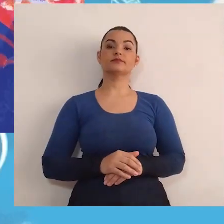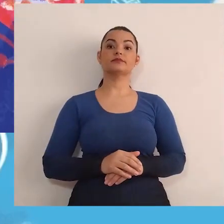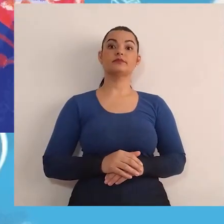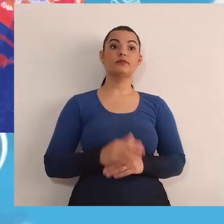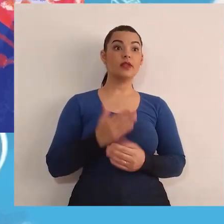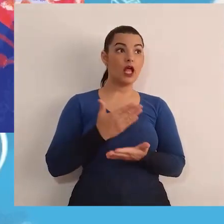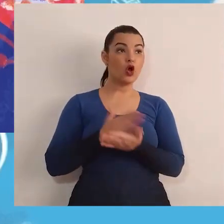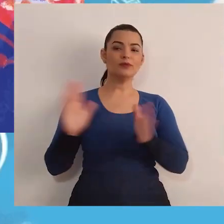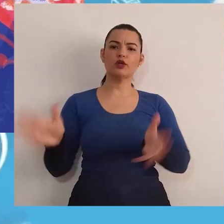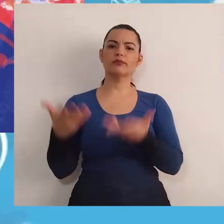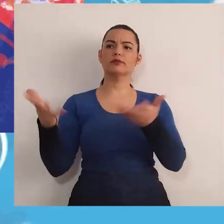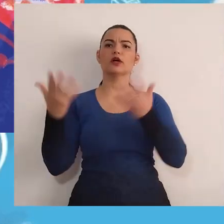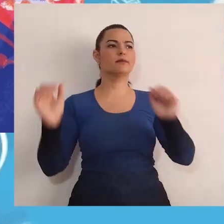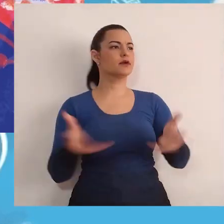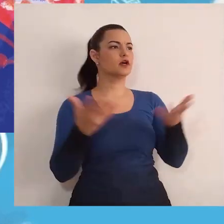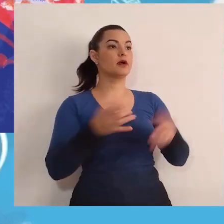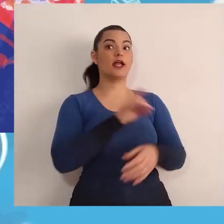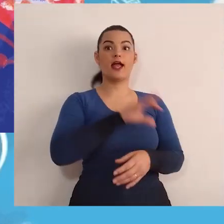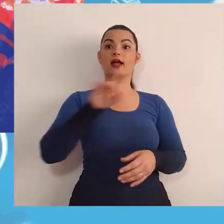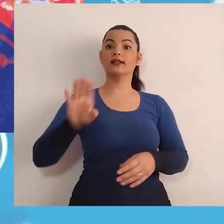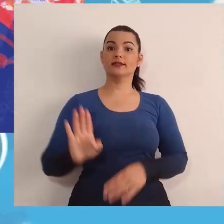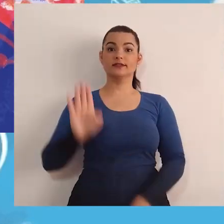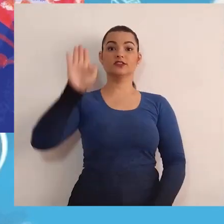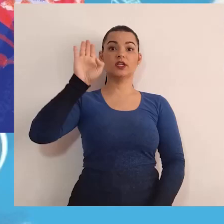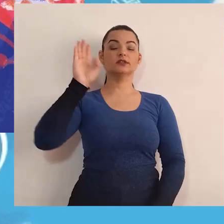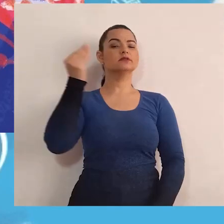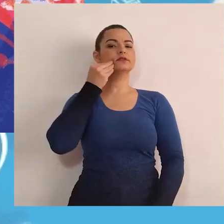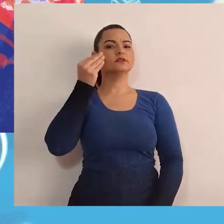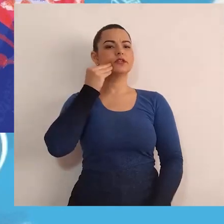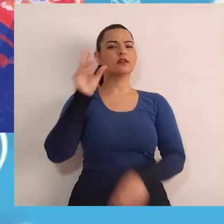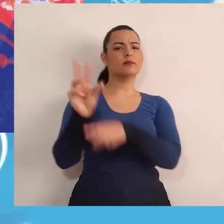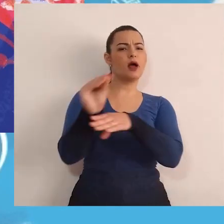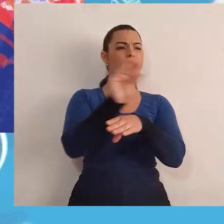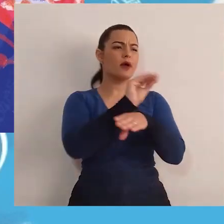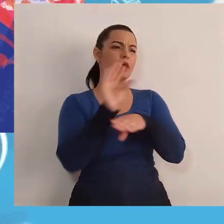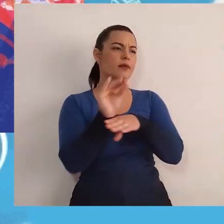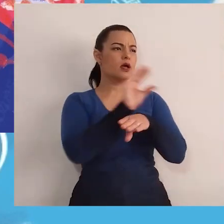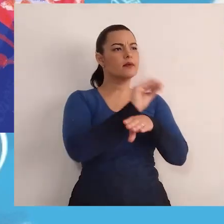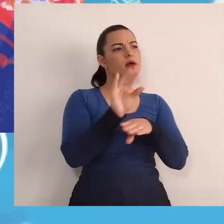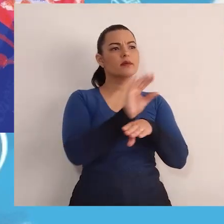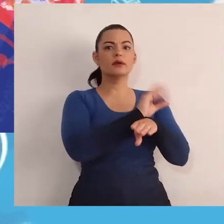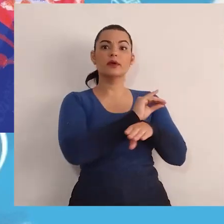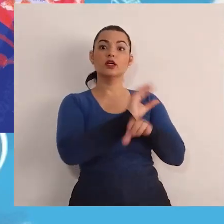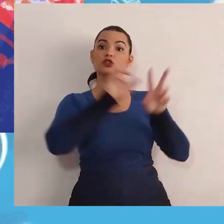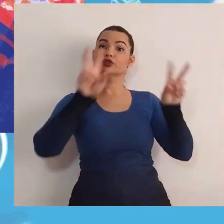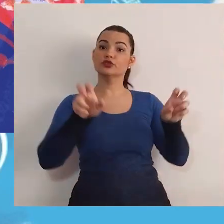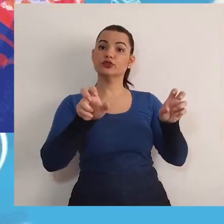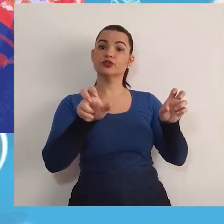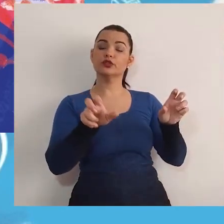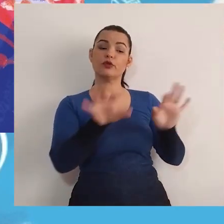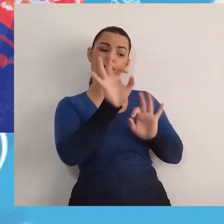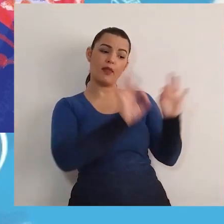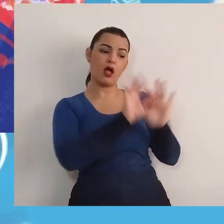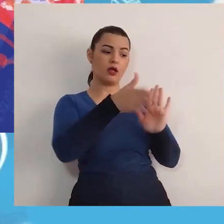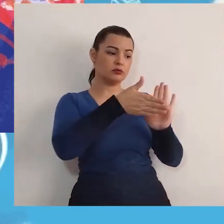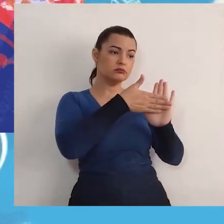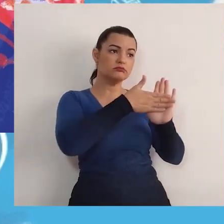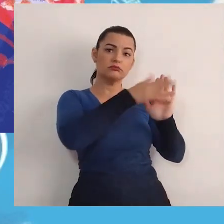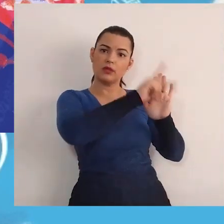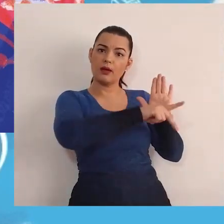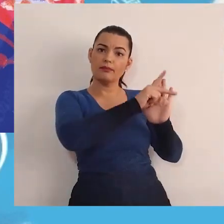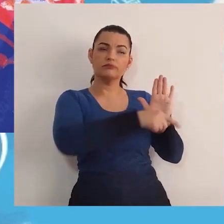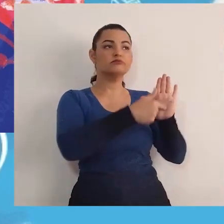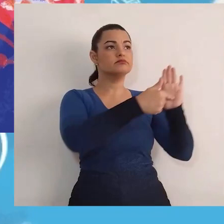as campanhas, os candidatos tentaram convencer os eleitores sobre o seu plano de governo, mostrando